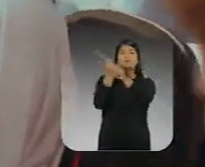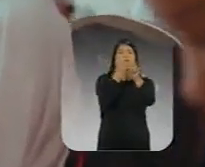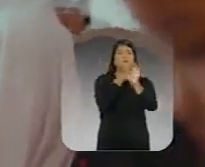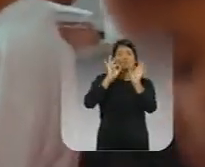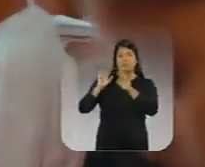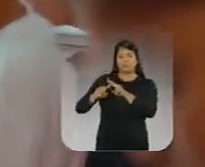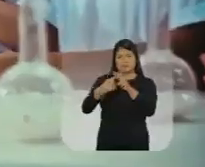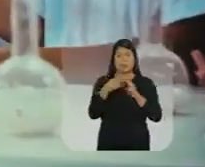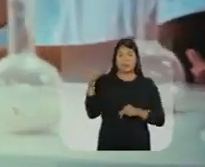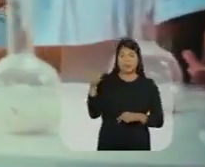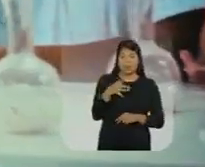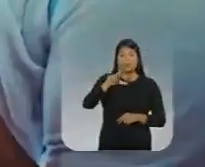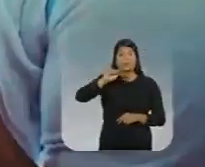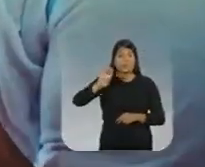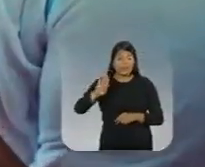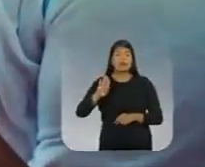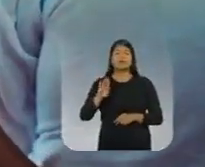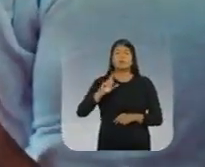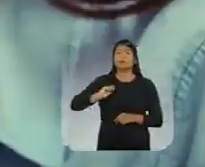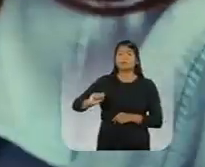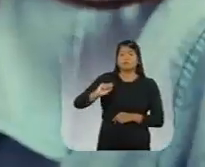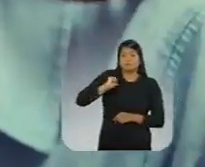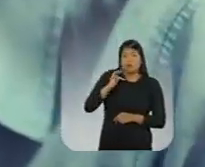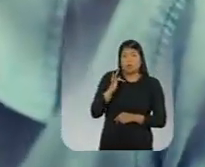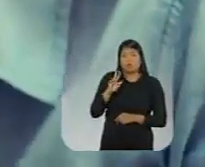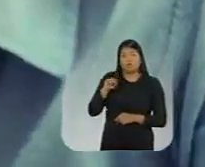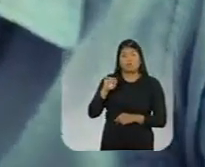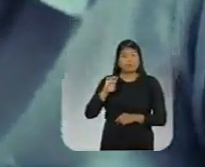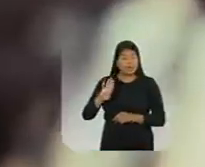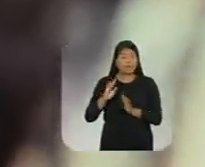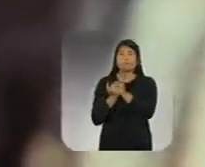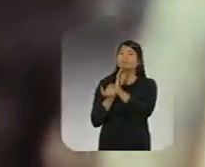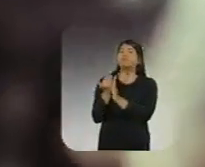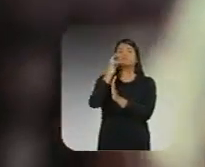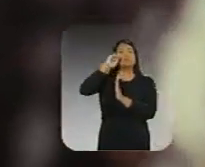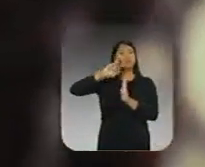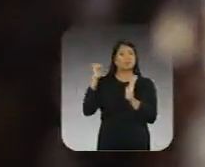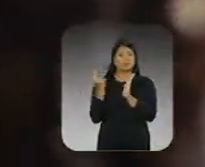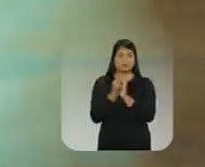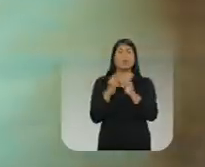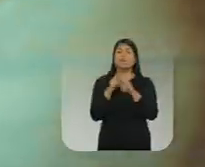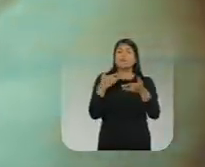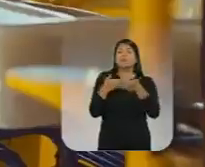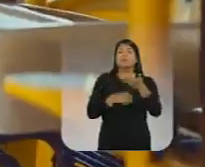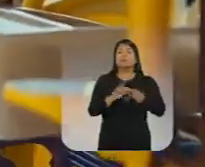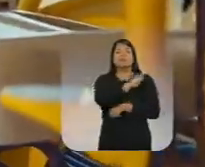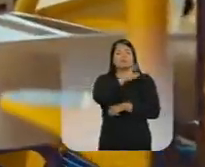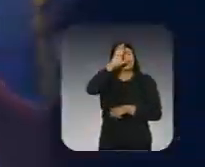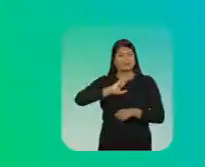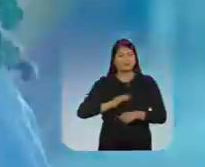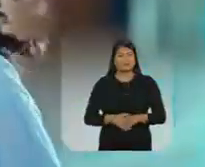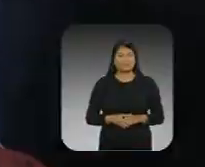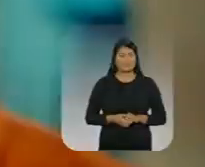revitalizadas Novos laboratórios Pagamento do maior abono Fundeb de todos os tempos E o passe livre